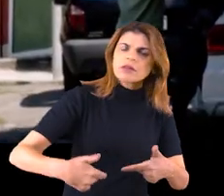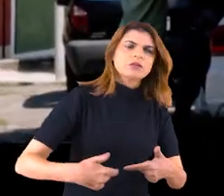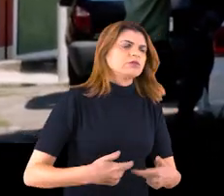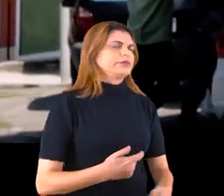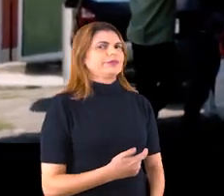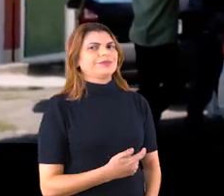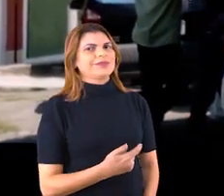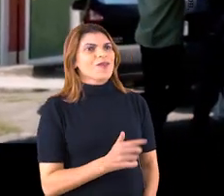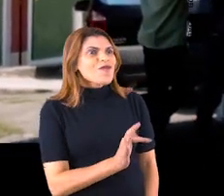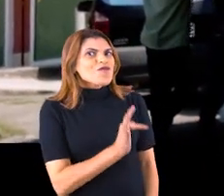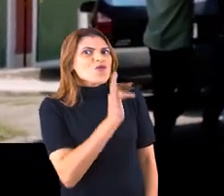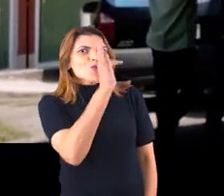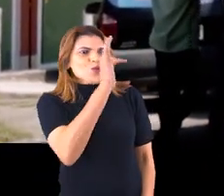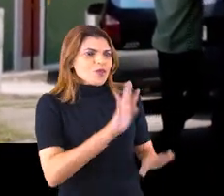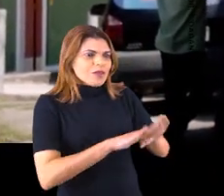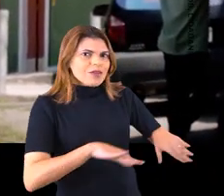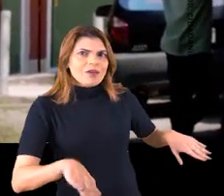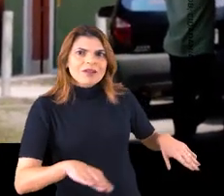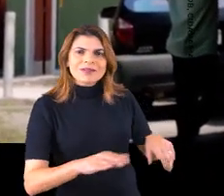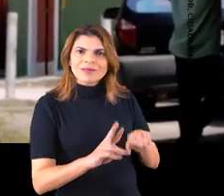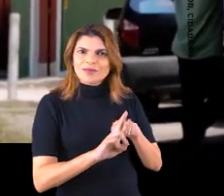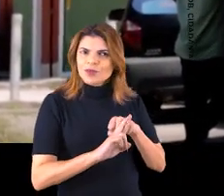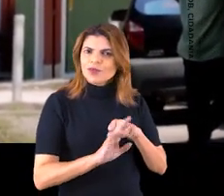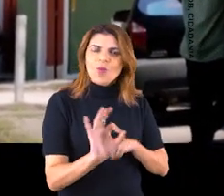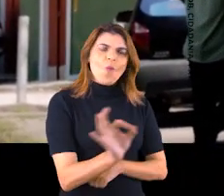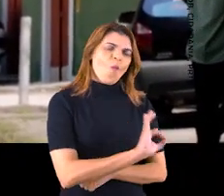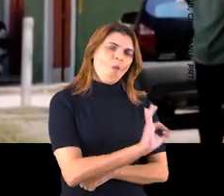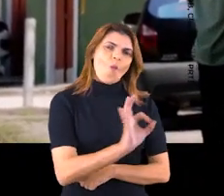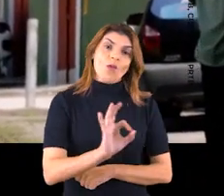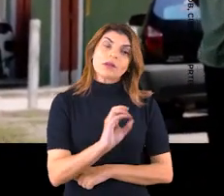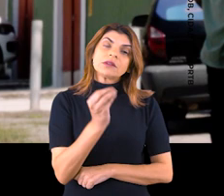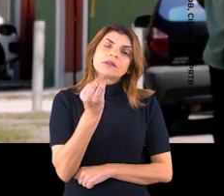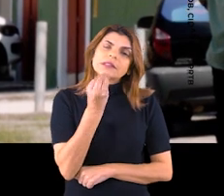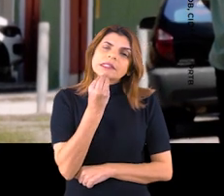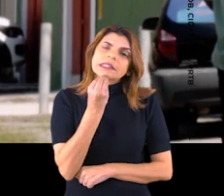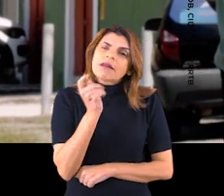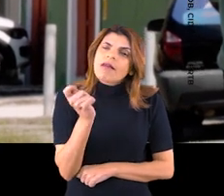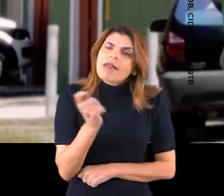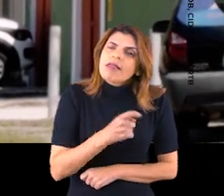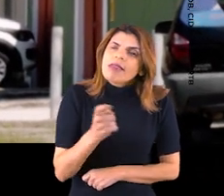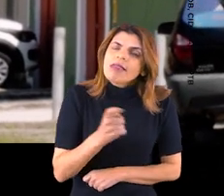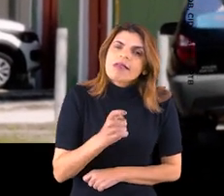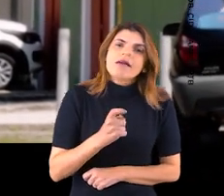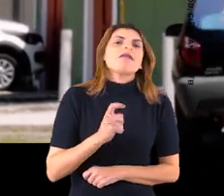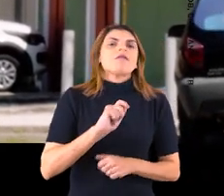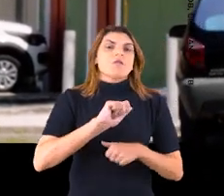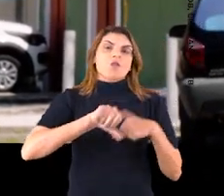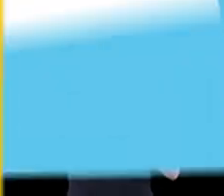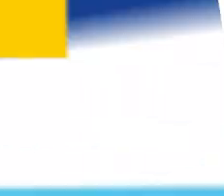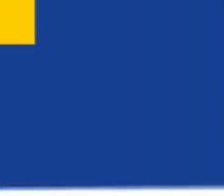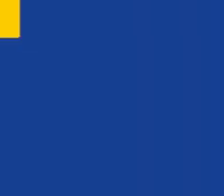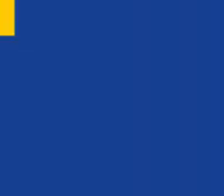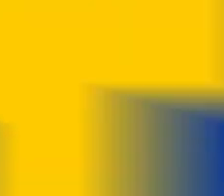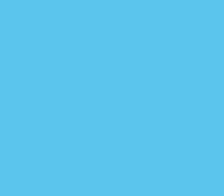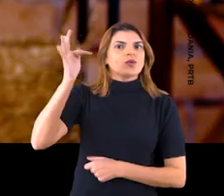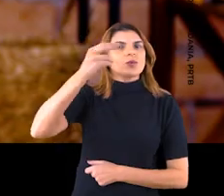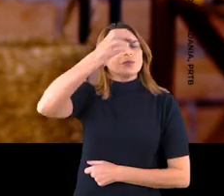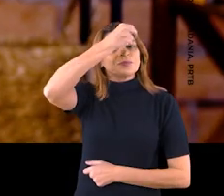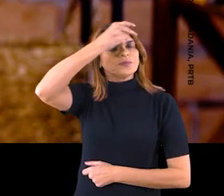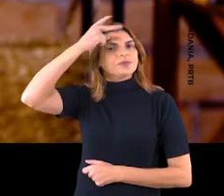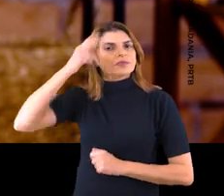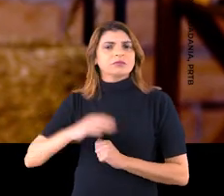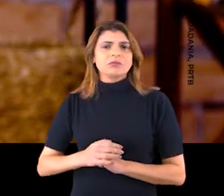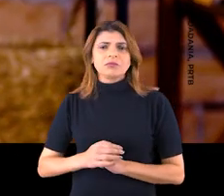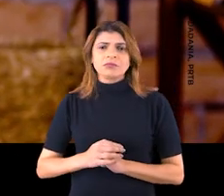gente não tem, hoje em dia, um futuro para nossos filhos em Belfor Roxo. A não ser que melhore essa situação no próximo governo. As